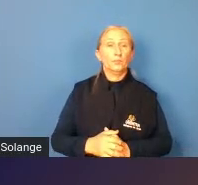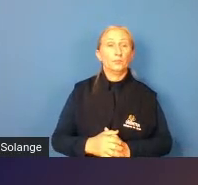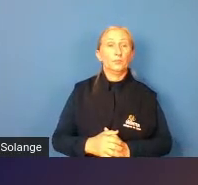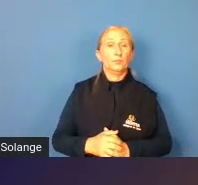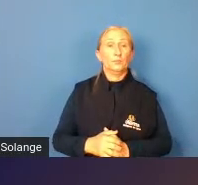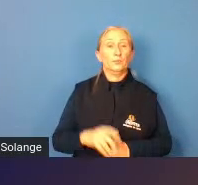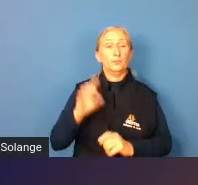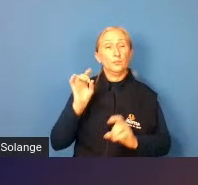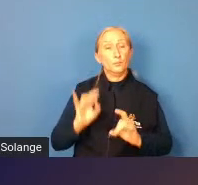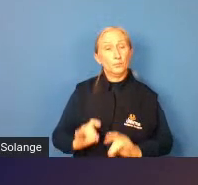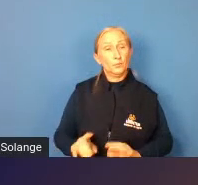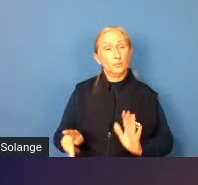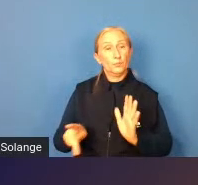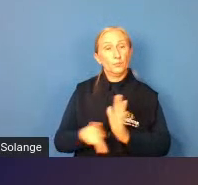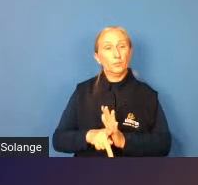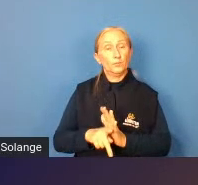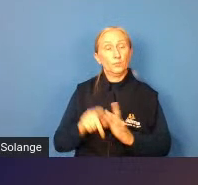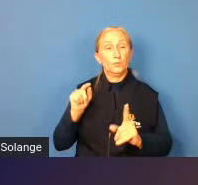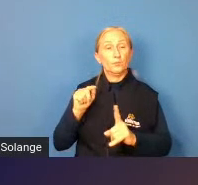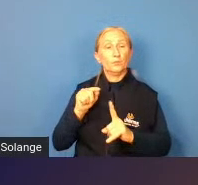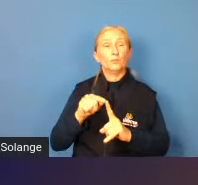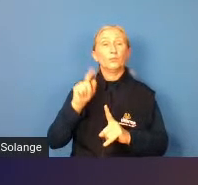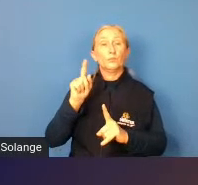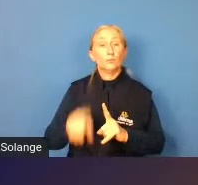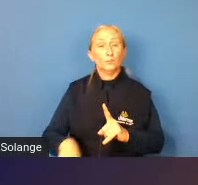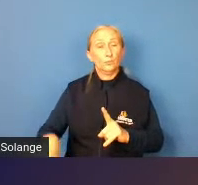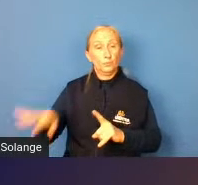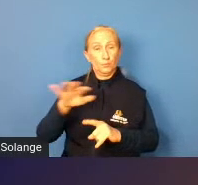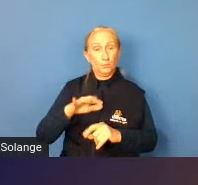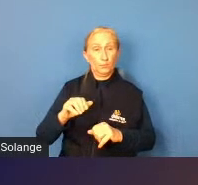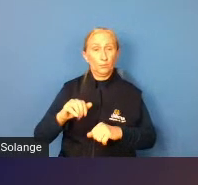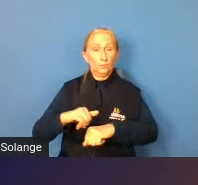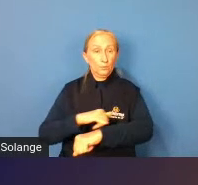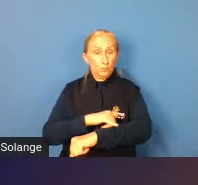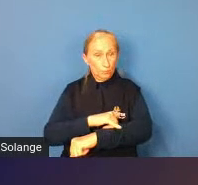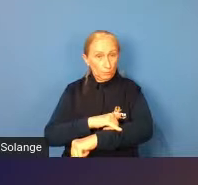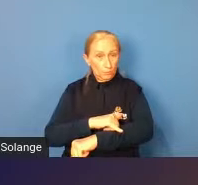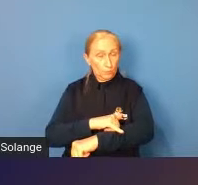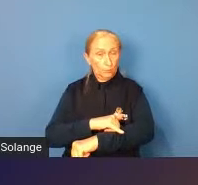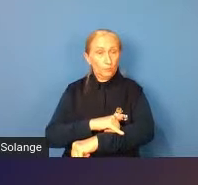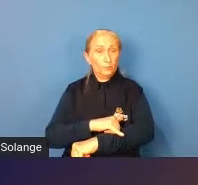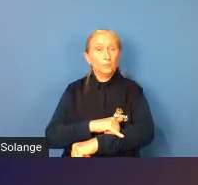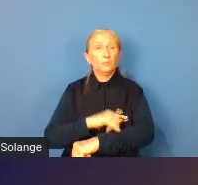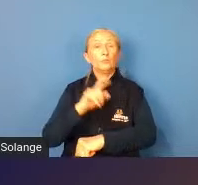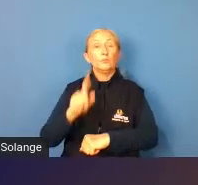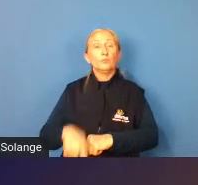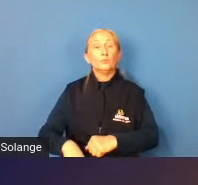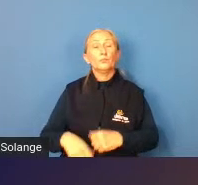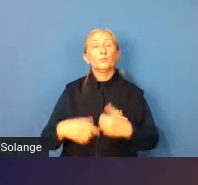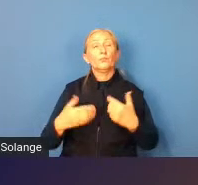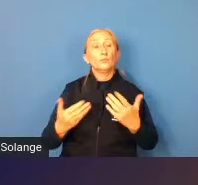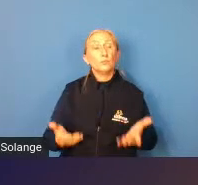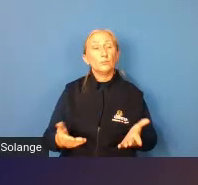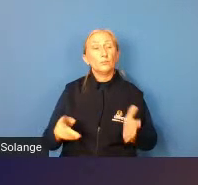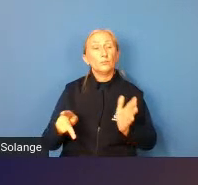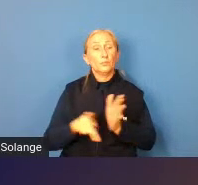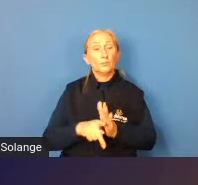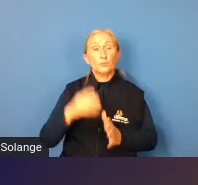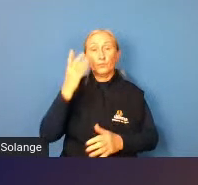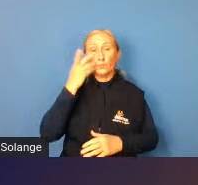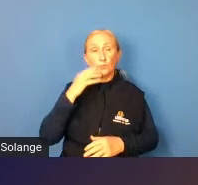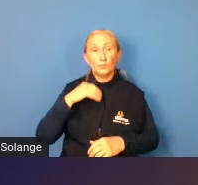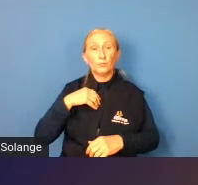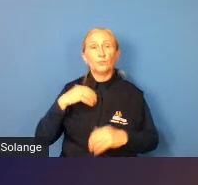em especial quem é mais atingido por ela pelo excesso de peso e obesidade são as crianças